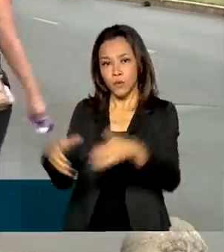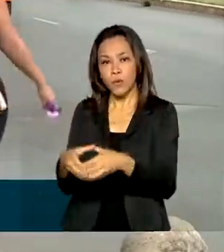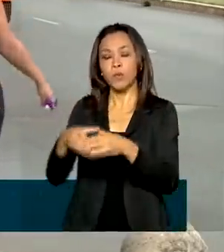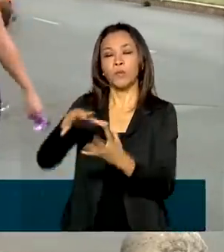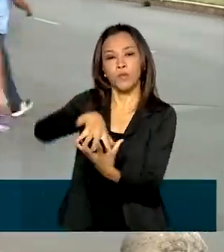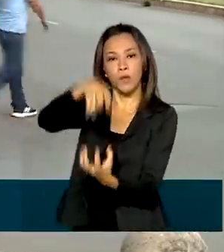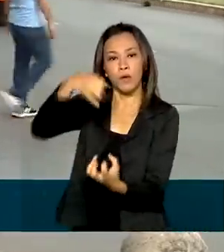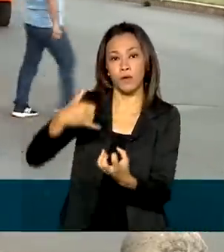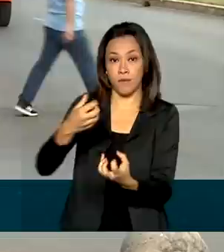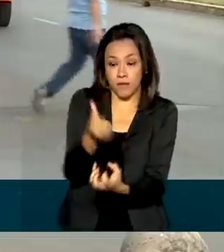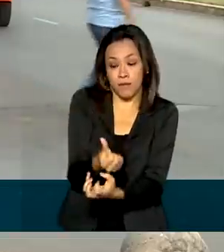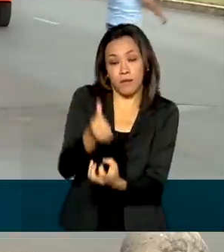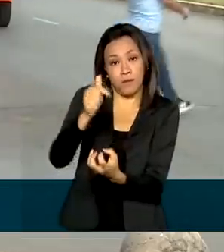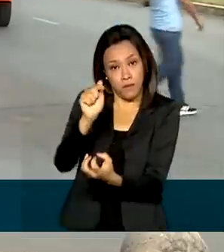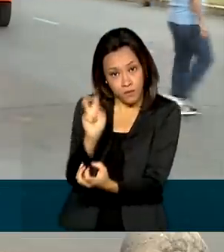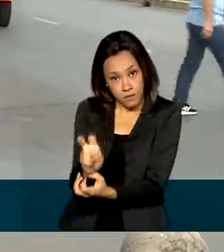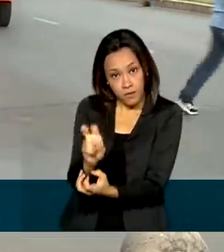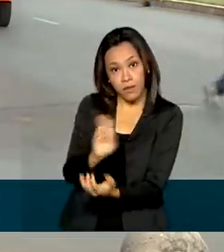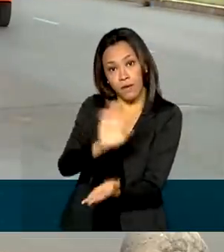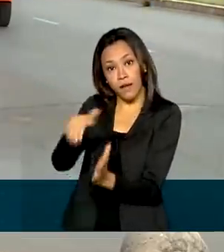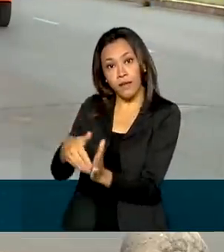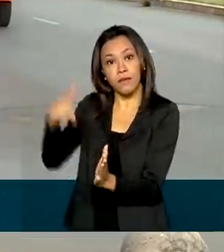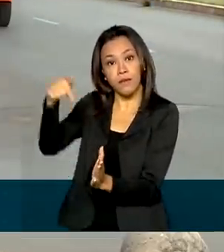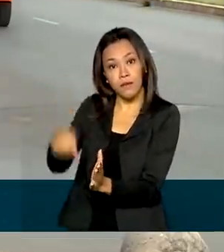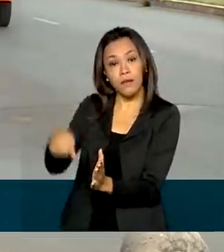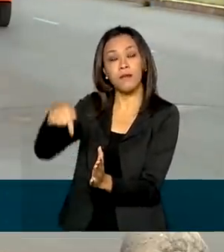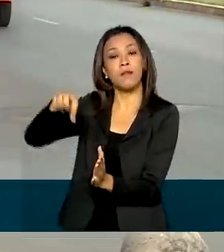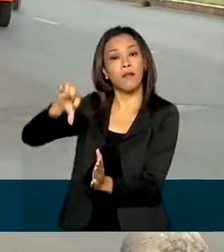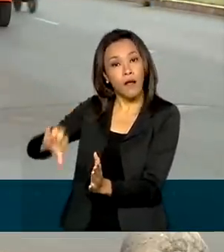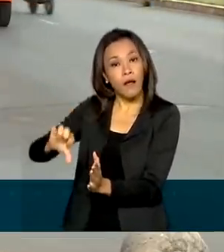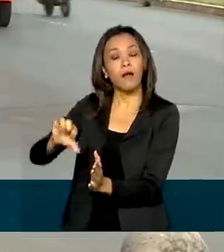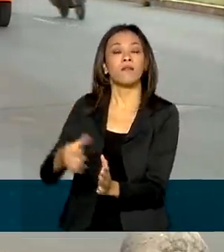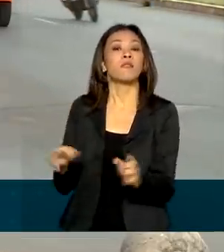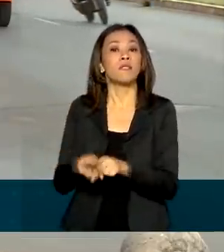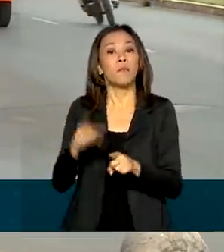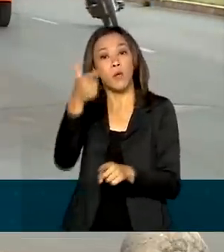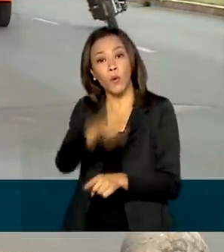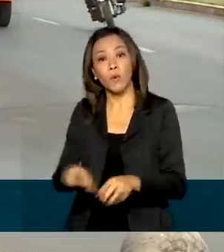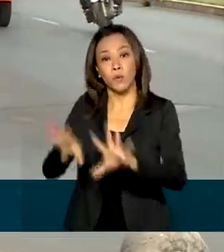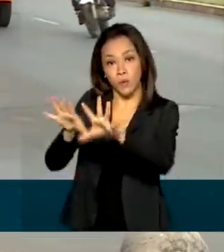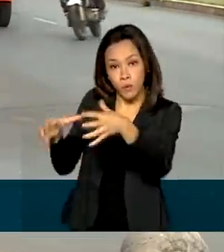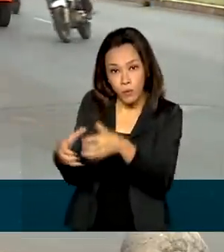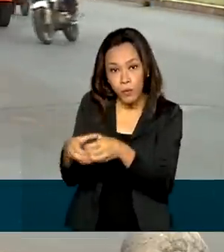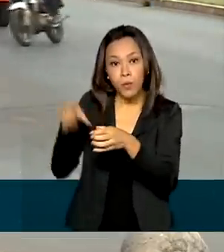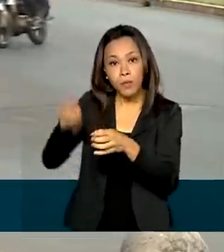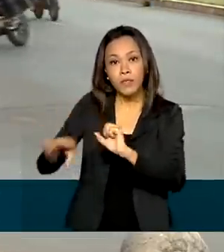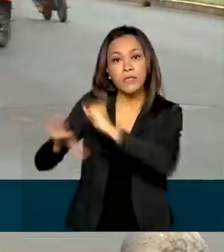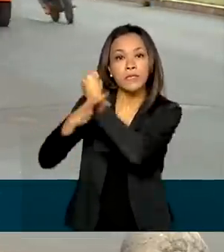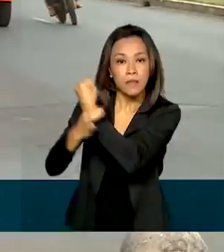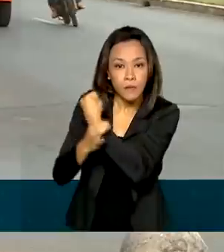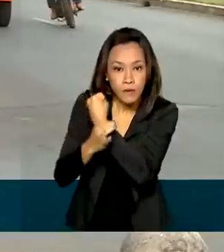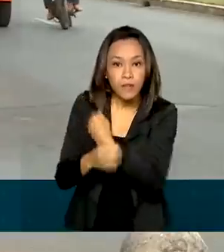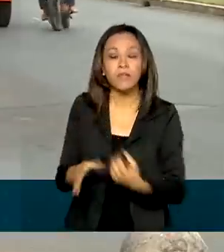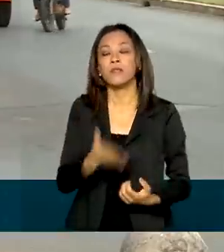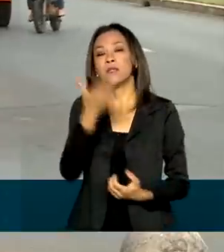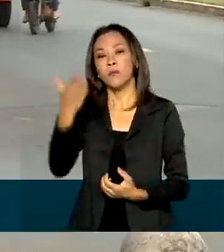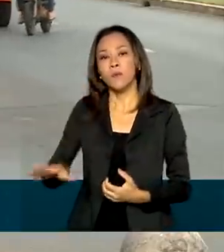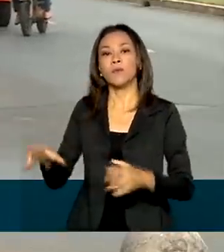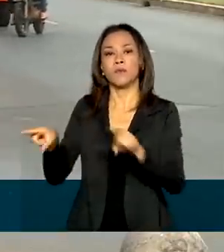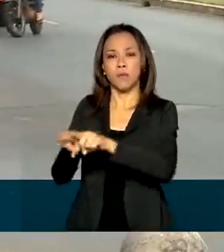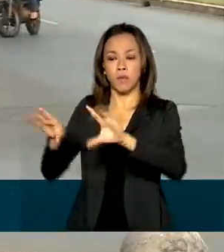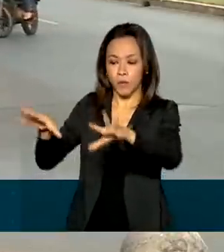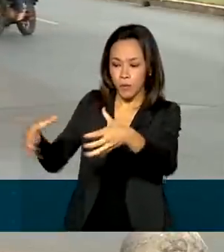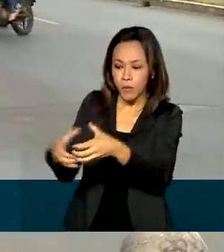e 79 anos. Também entram na lista profissionais da Força de Segurança e Salvamento e das Forças Armadas